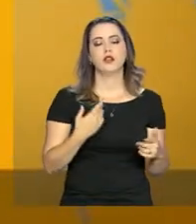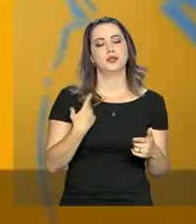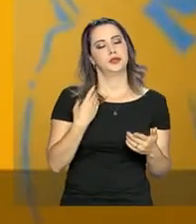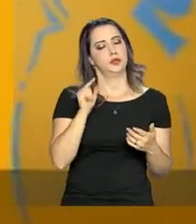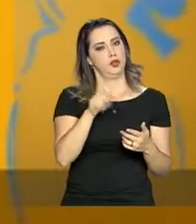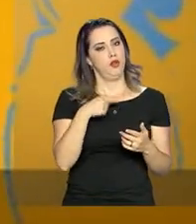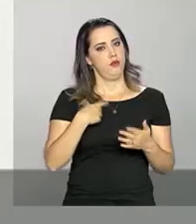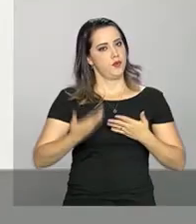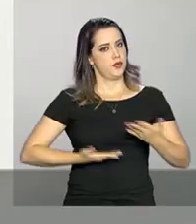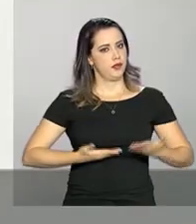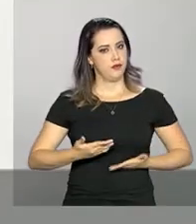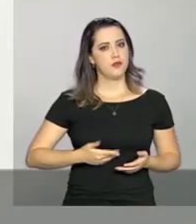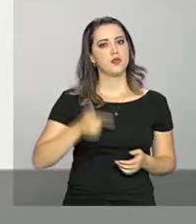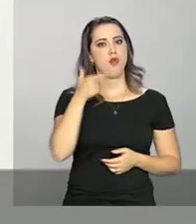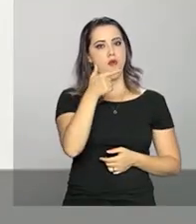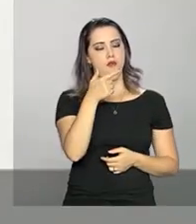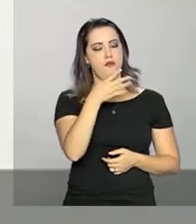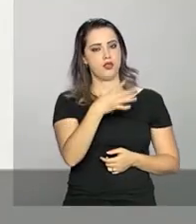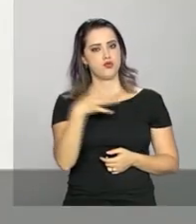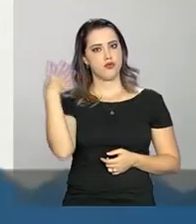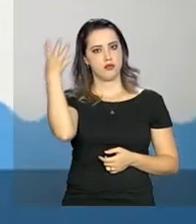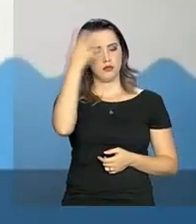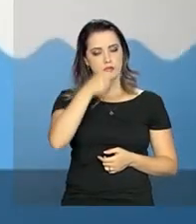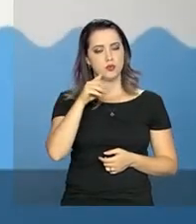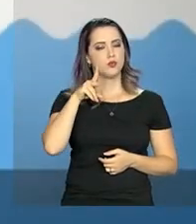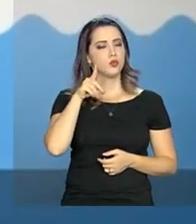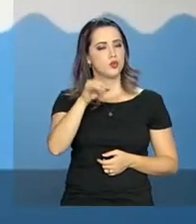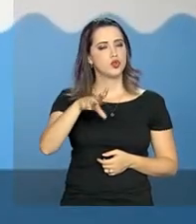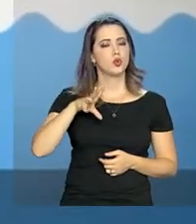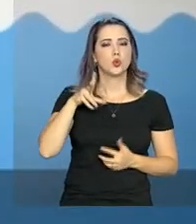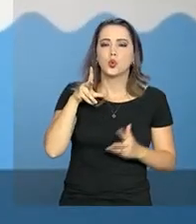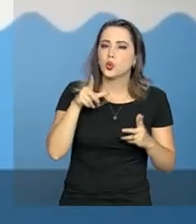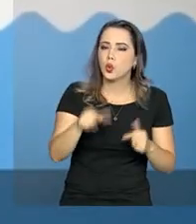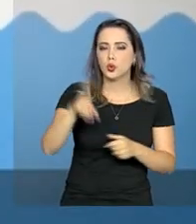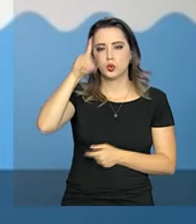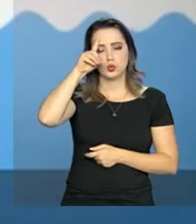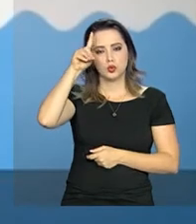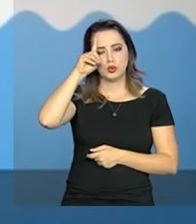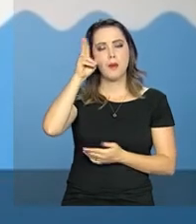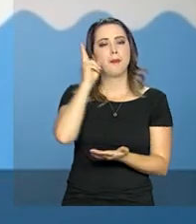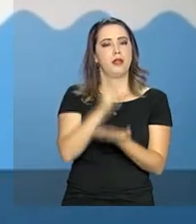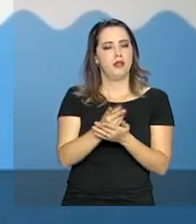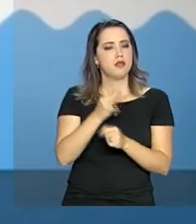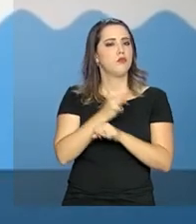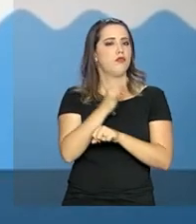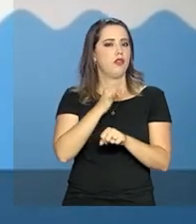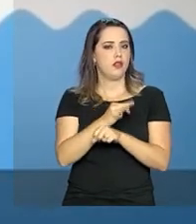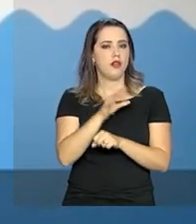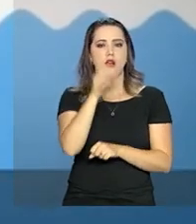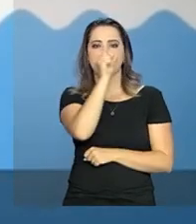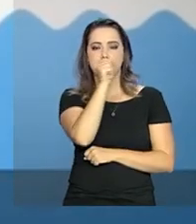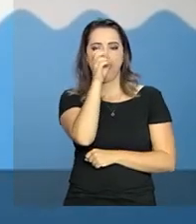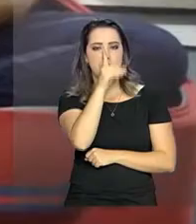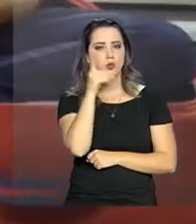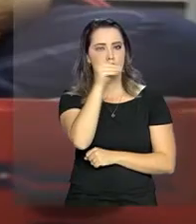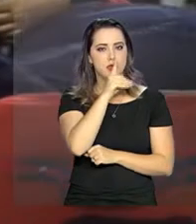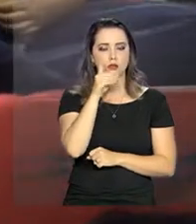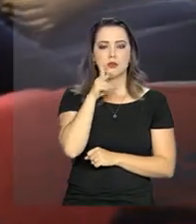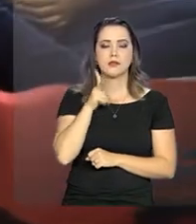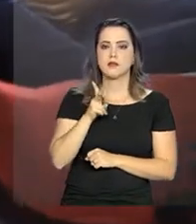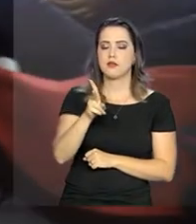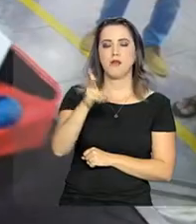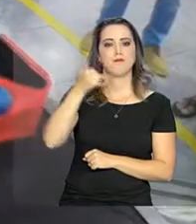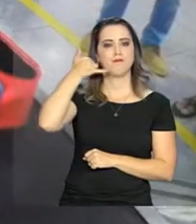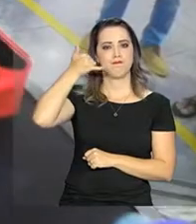serviço funciona 24 horas por dia, todos os dias, inclusive feriados e finais de semana. O